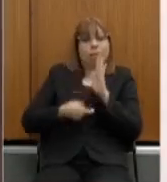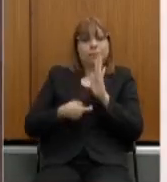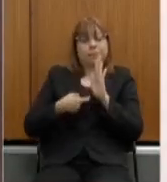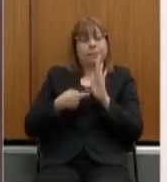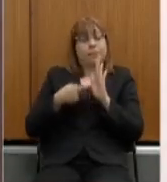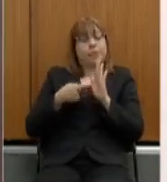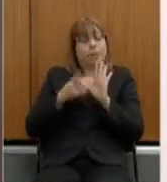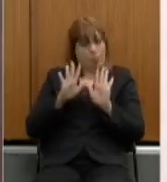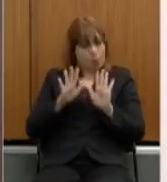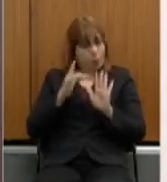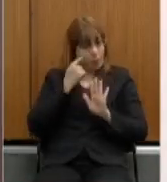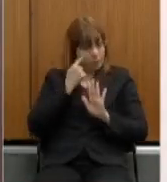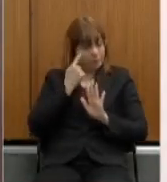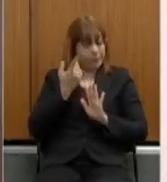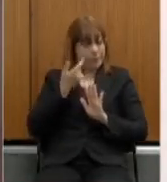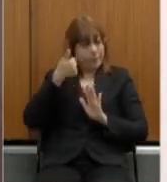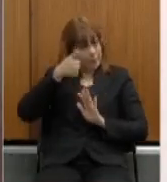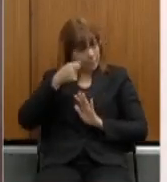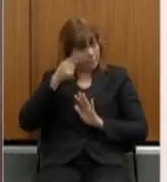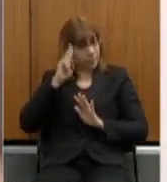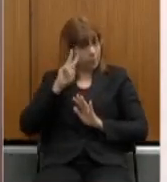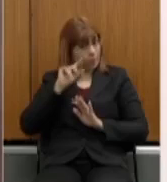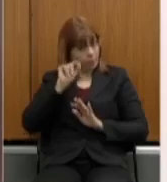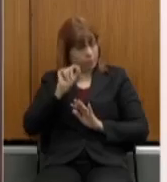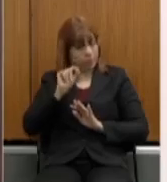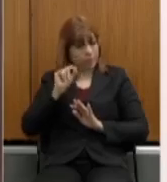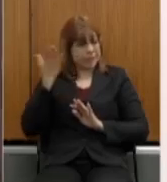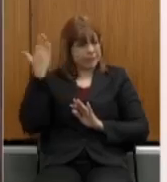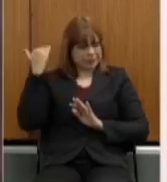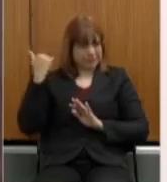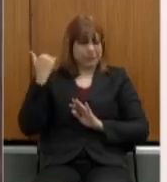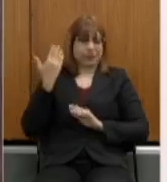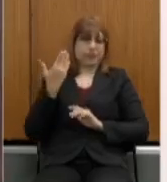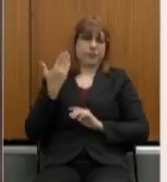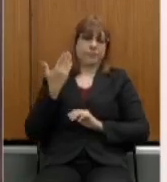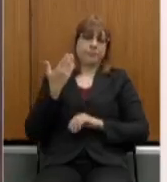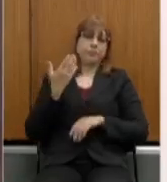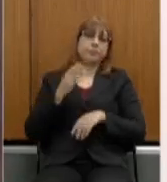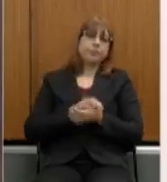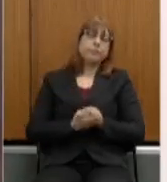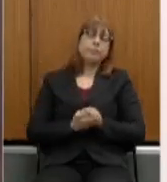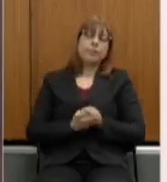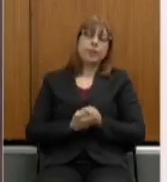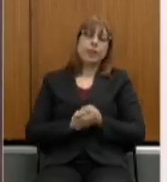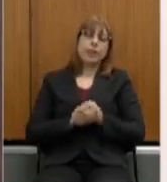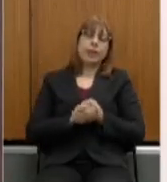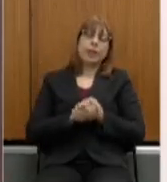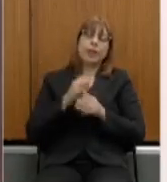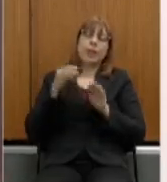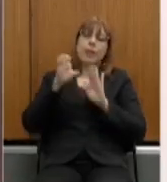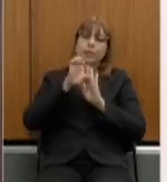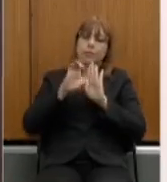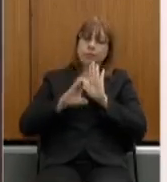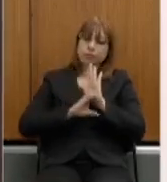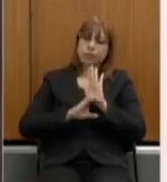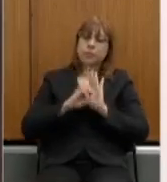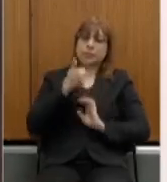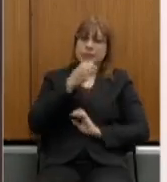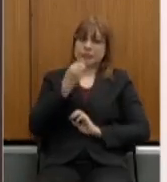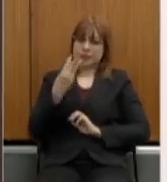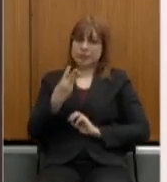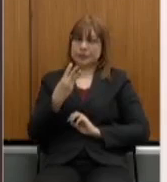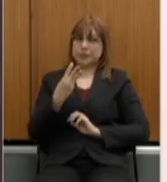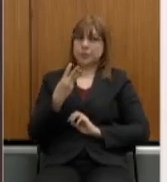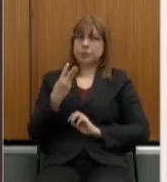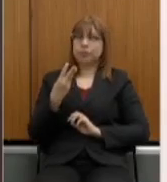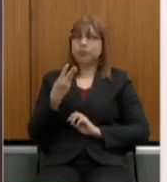a vocês que o nosso texto constitucional anterior, a emenda constitucional 103, ele já não era rígido com relação